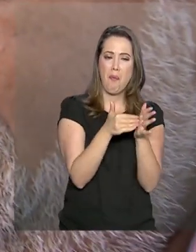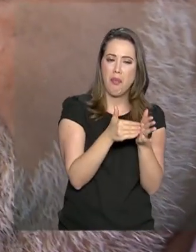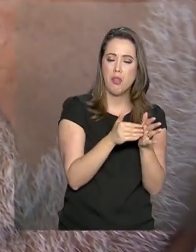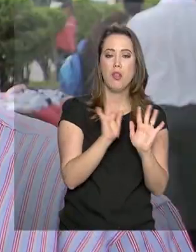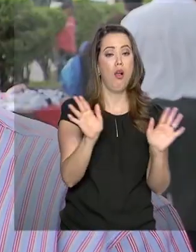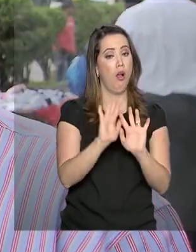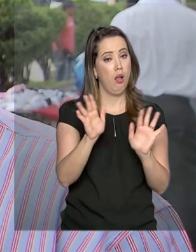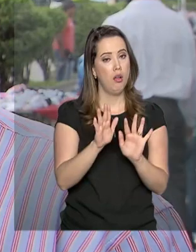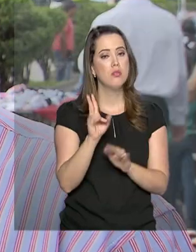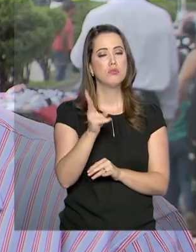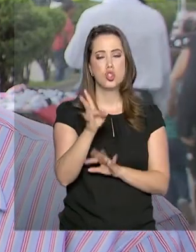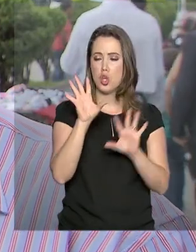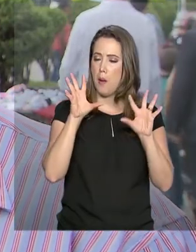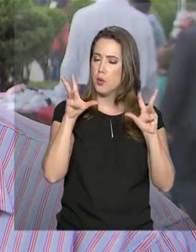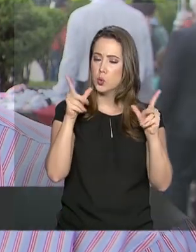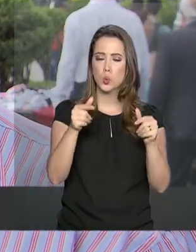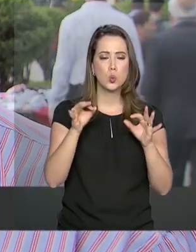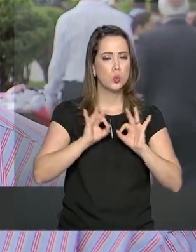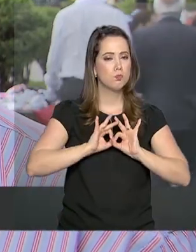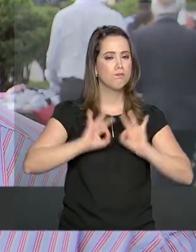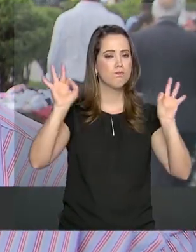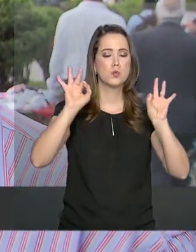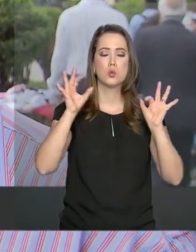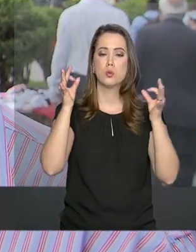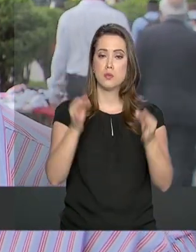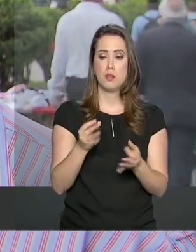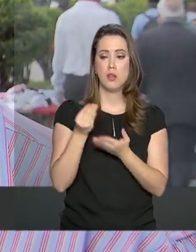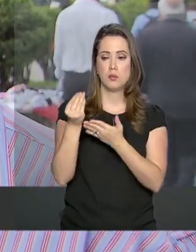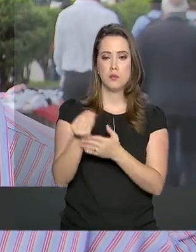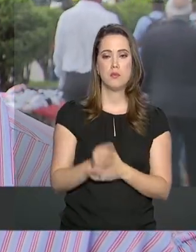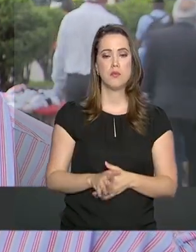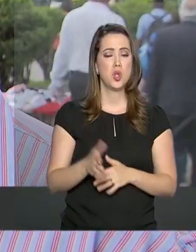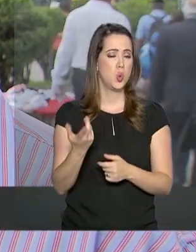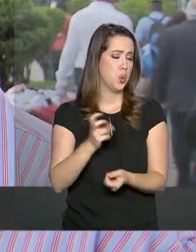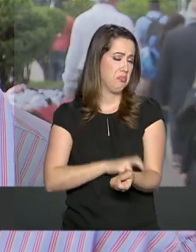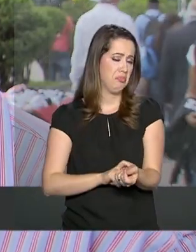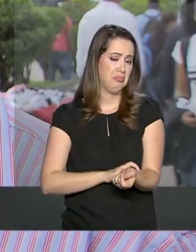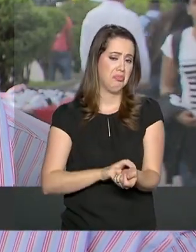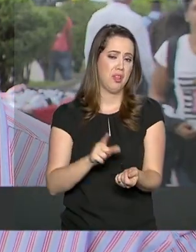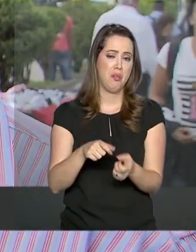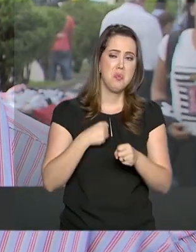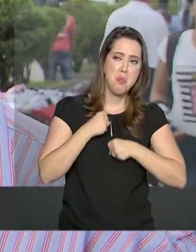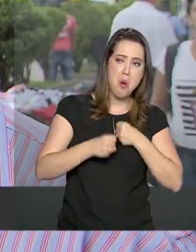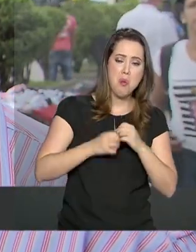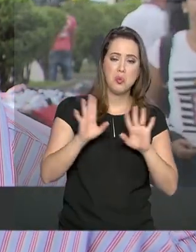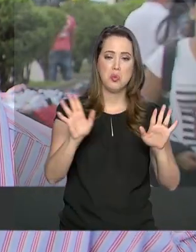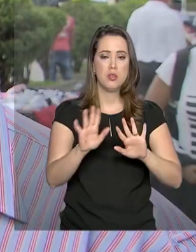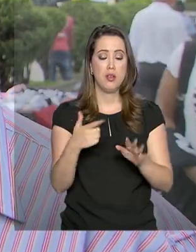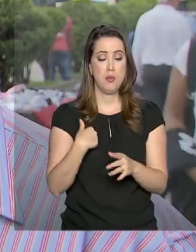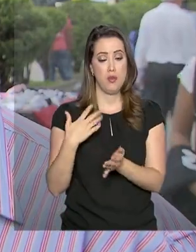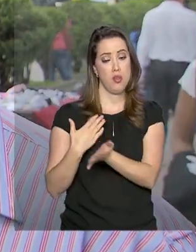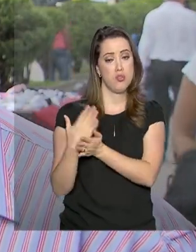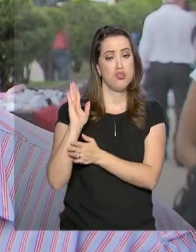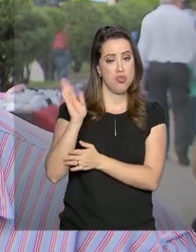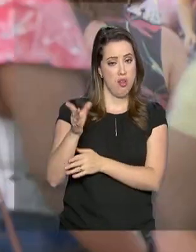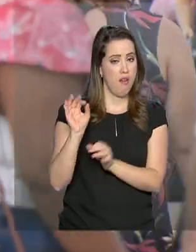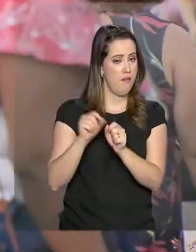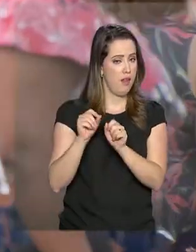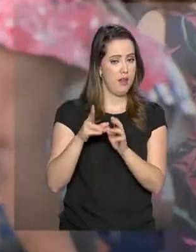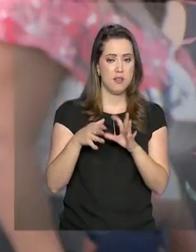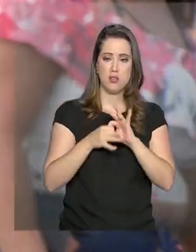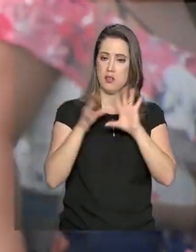pronto. Sem muito estresse, né? Porque o brasileiro tem mania de deixar tudo para a última hora. E a gente fazendo logo no início, a gente já fica livre.